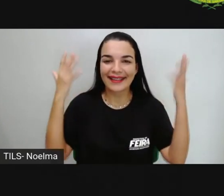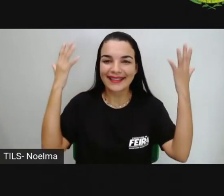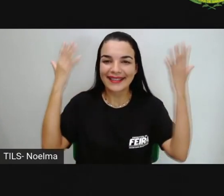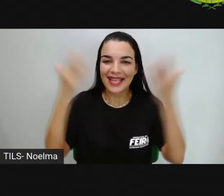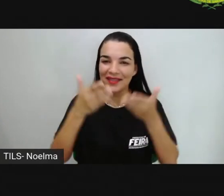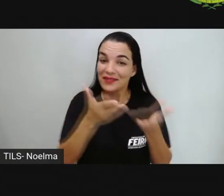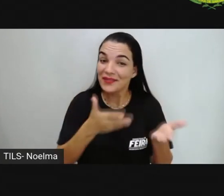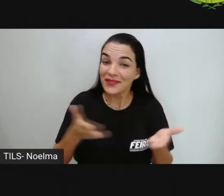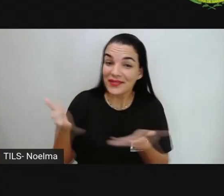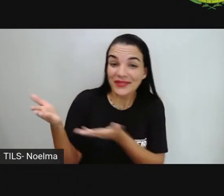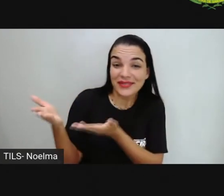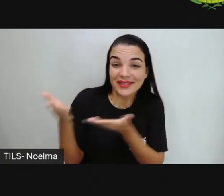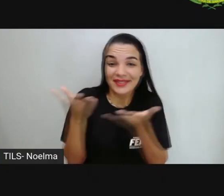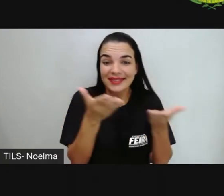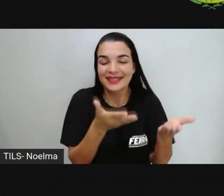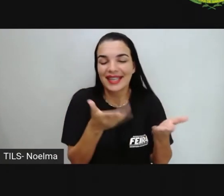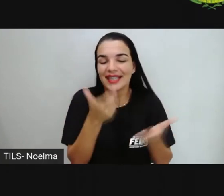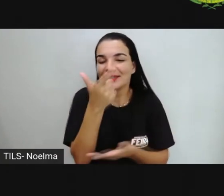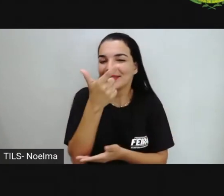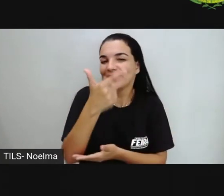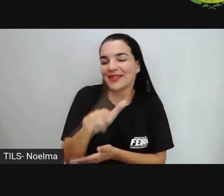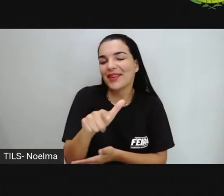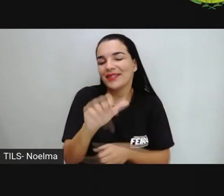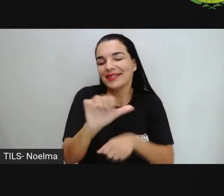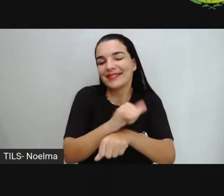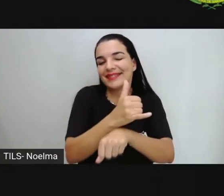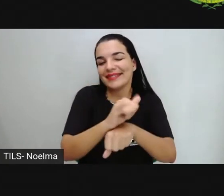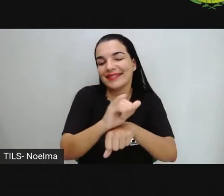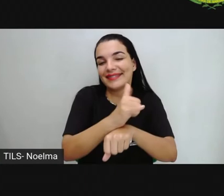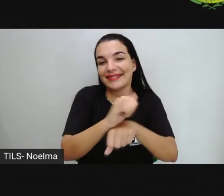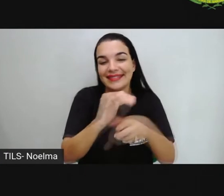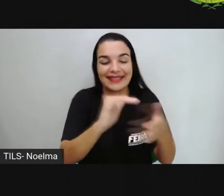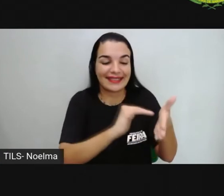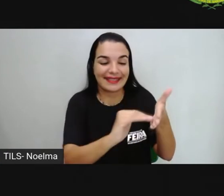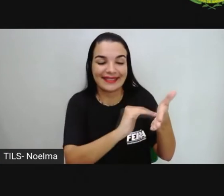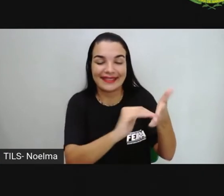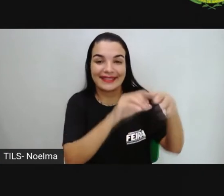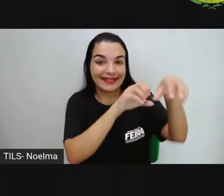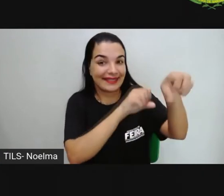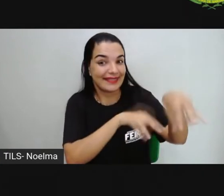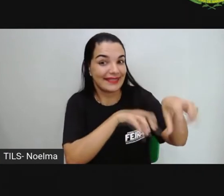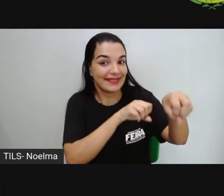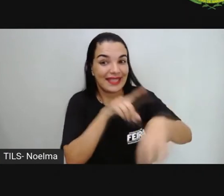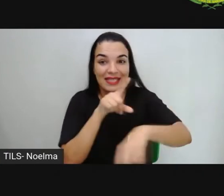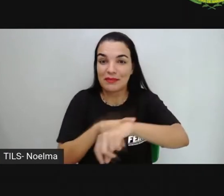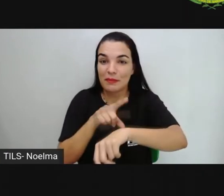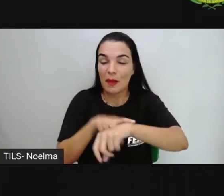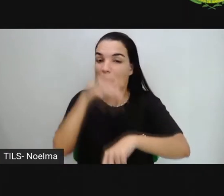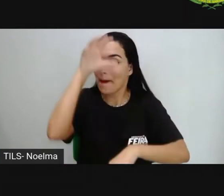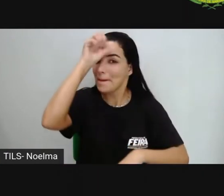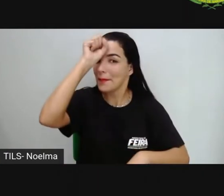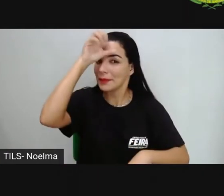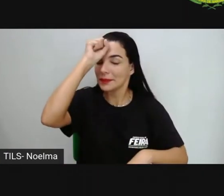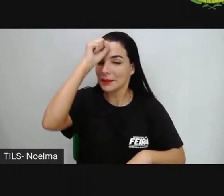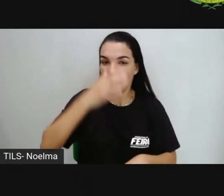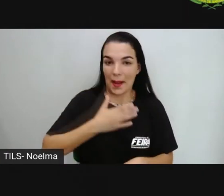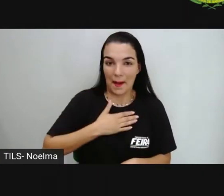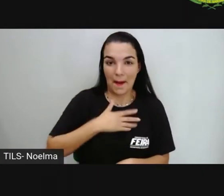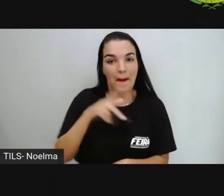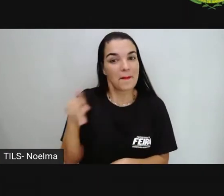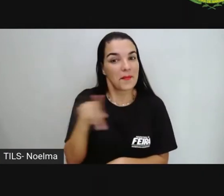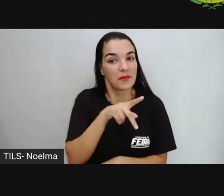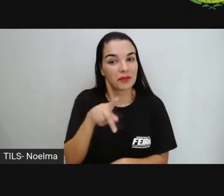que a gente recebe vocês aqui mais uma vez no nosso canal para mais um momento de muito aprendizado. Eu sou a